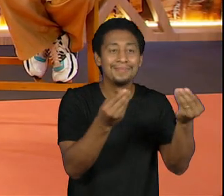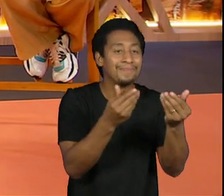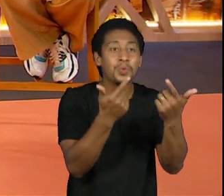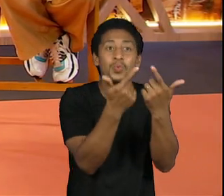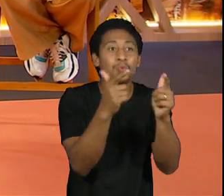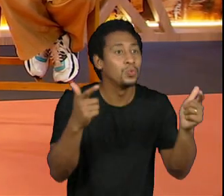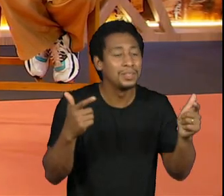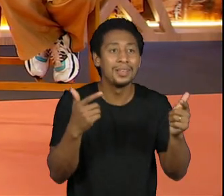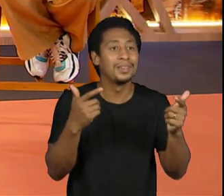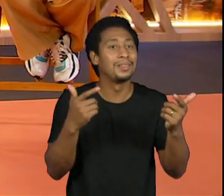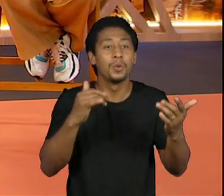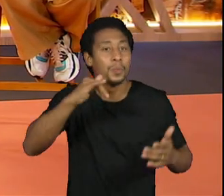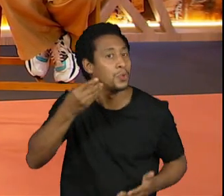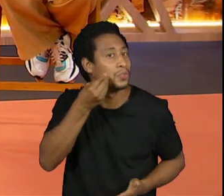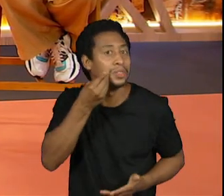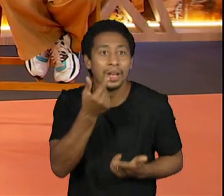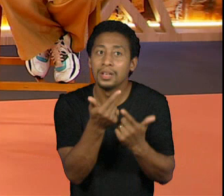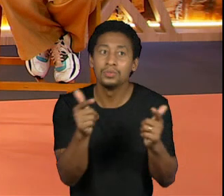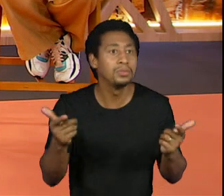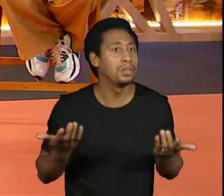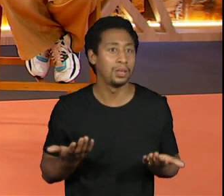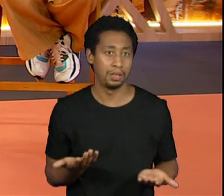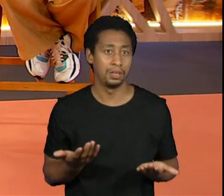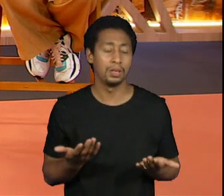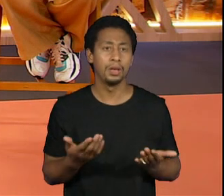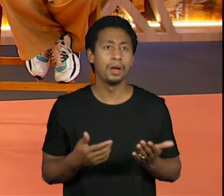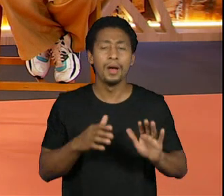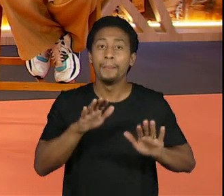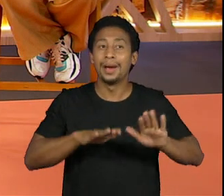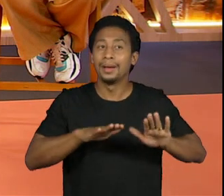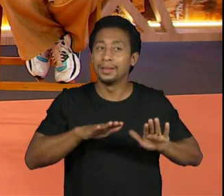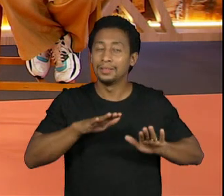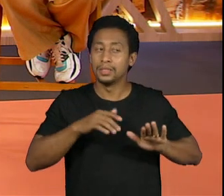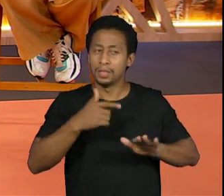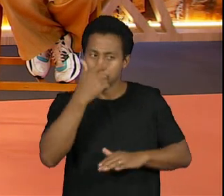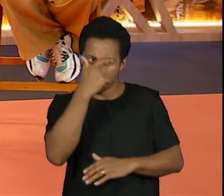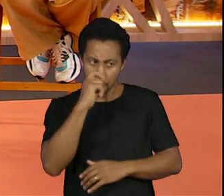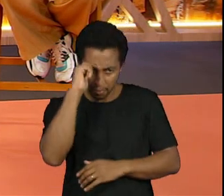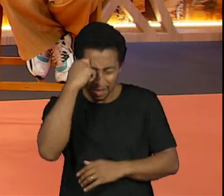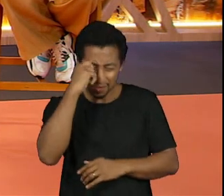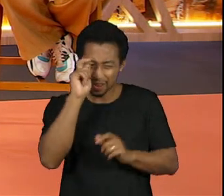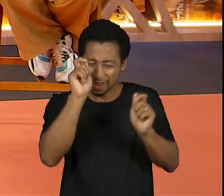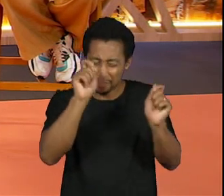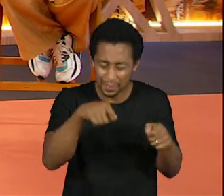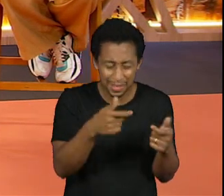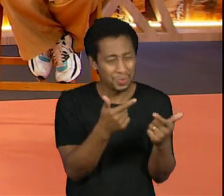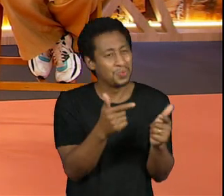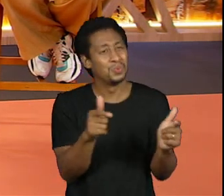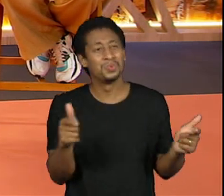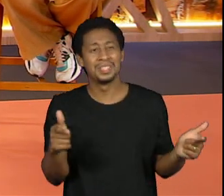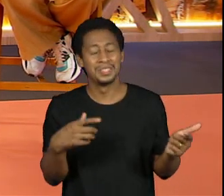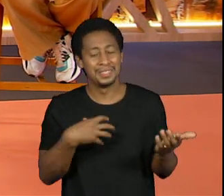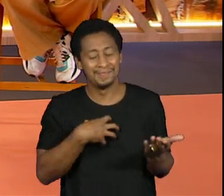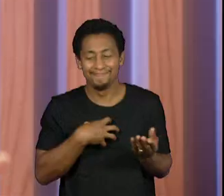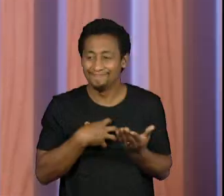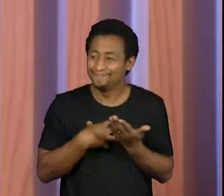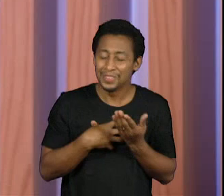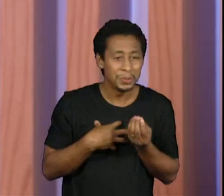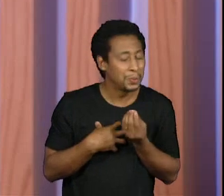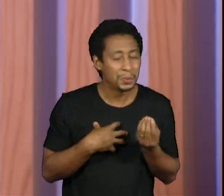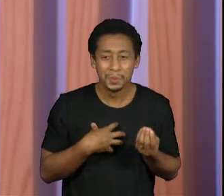não chega porque a gente é menos competente e aí a gente assume, então, uma posição racista, porque isso não é verdade.